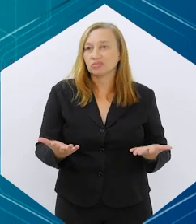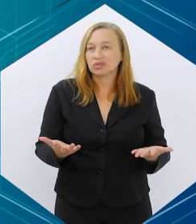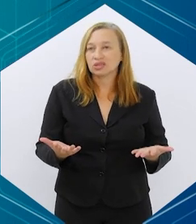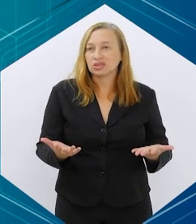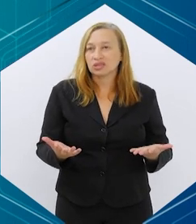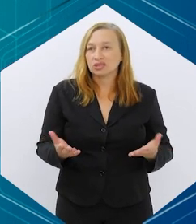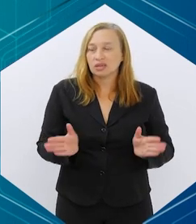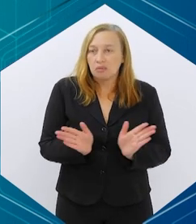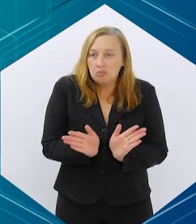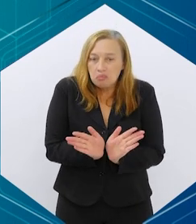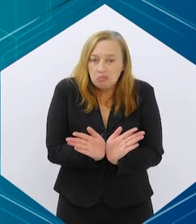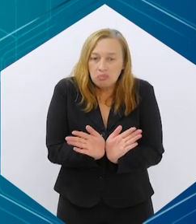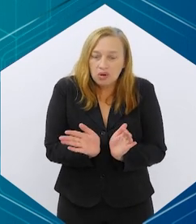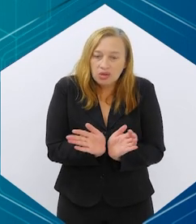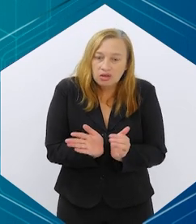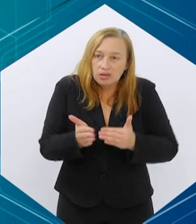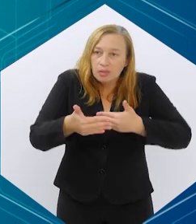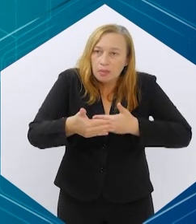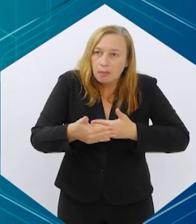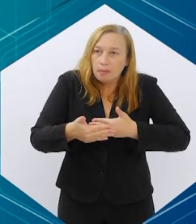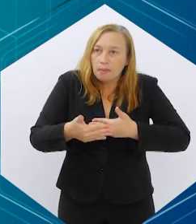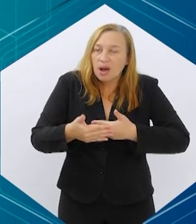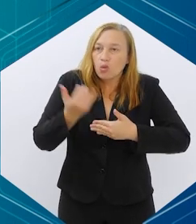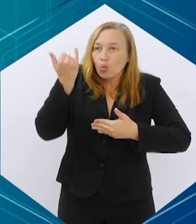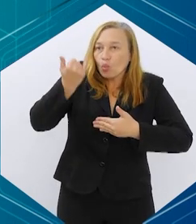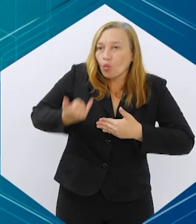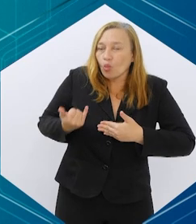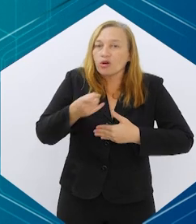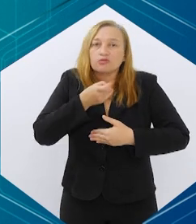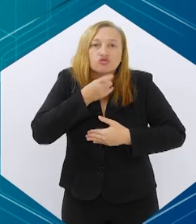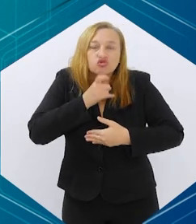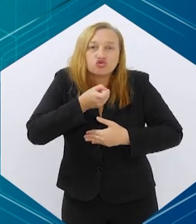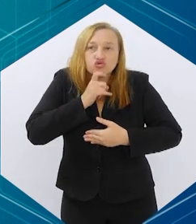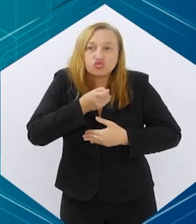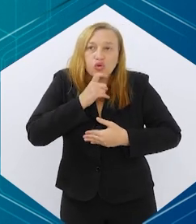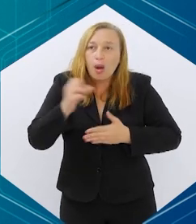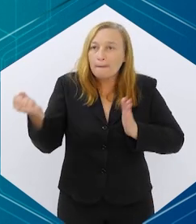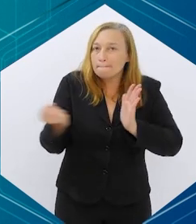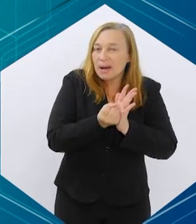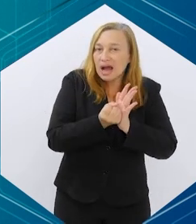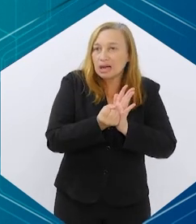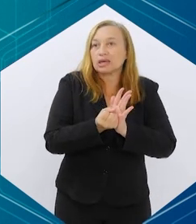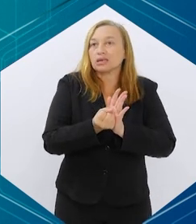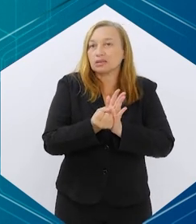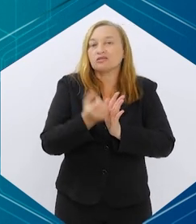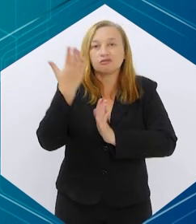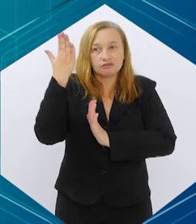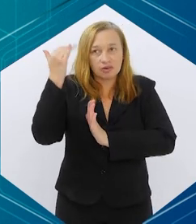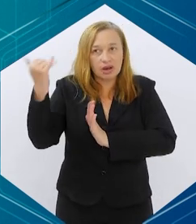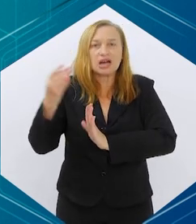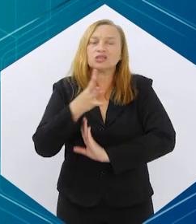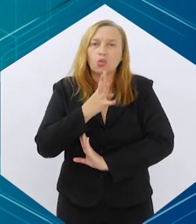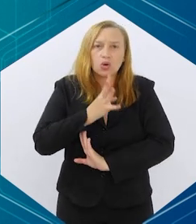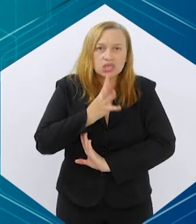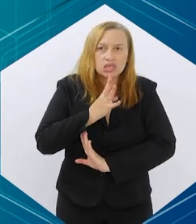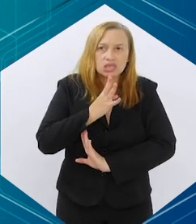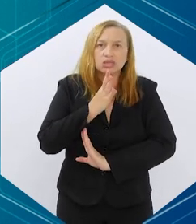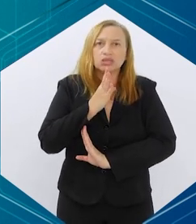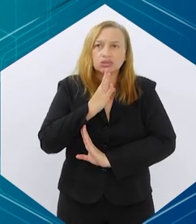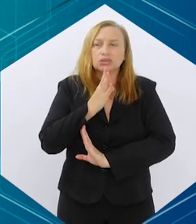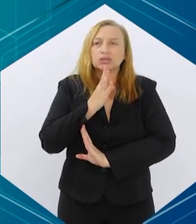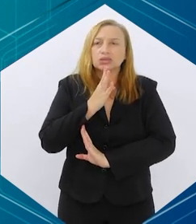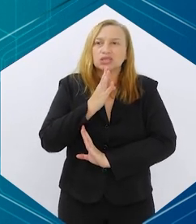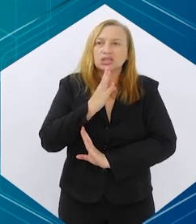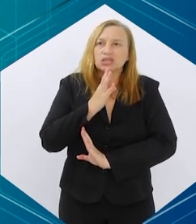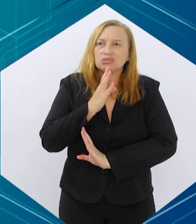marmitas fit, né? Vou colocar aqui. Congelada, até de uma grande marca, né? Bem conhecida no